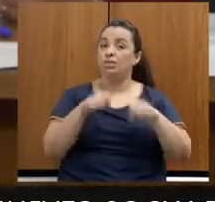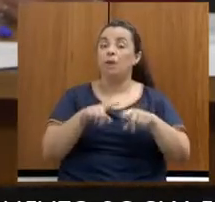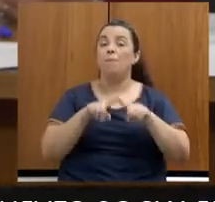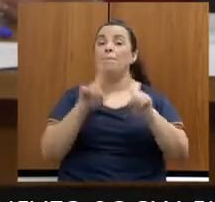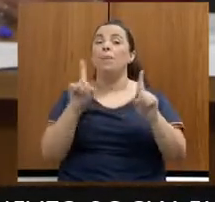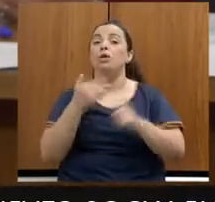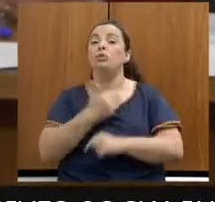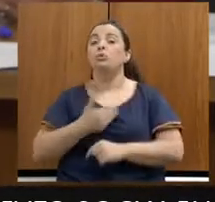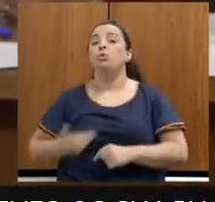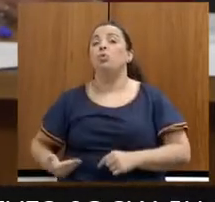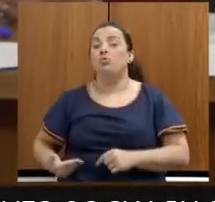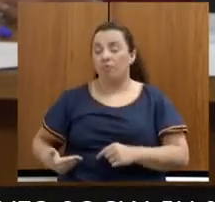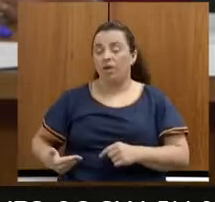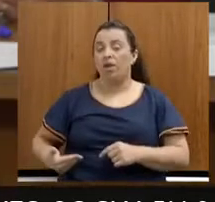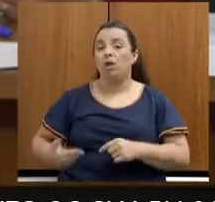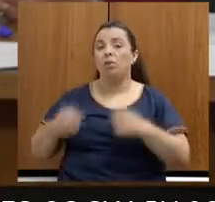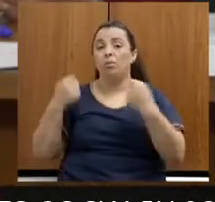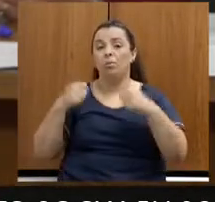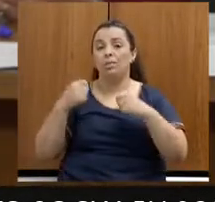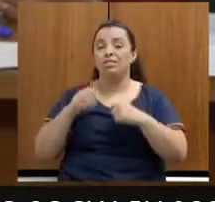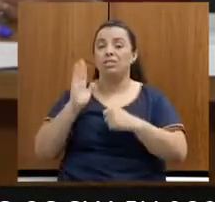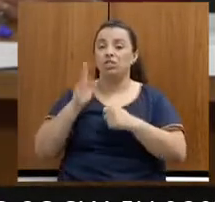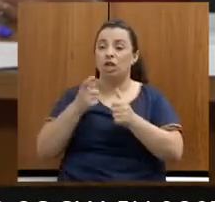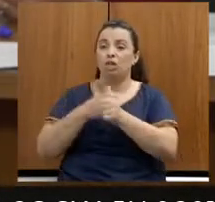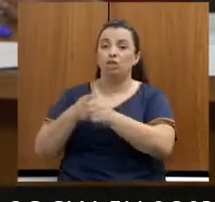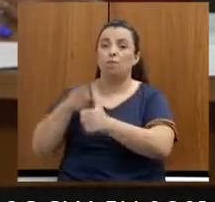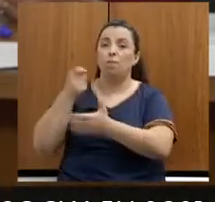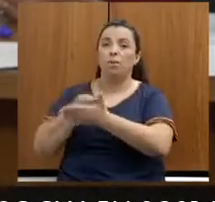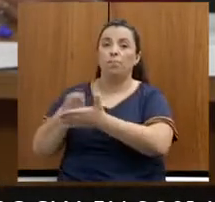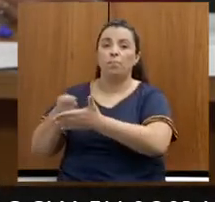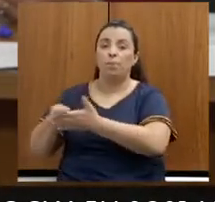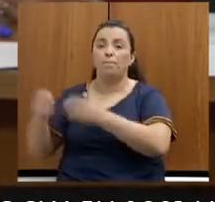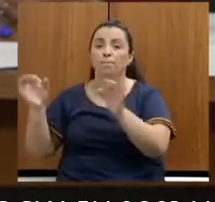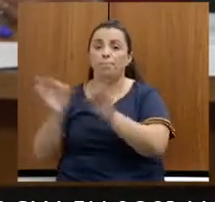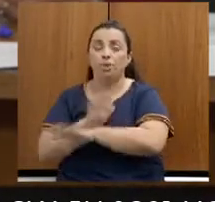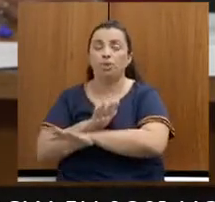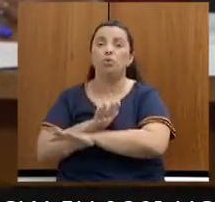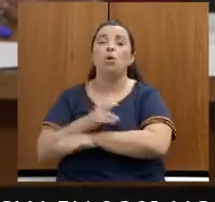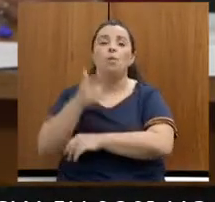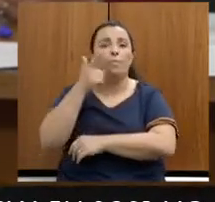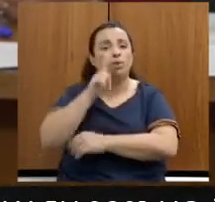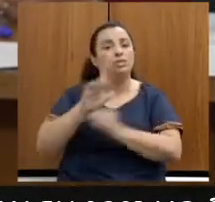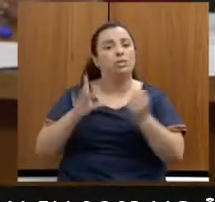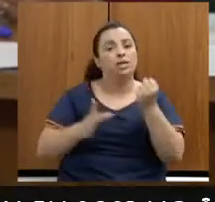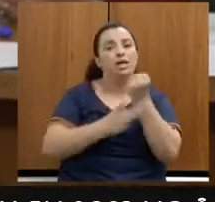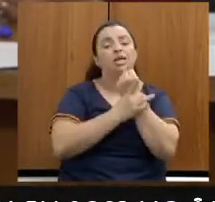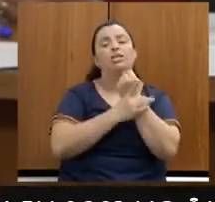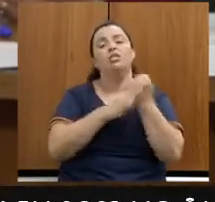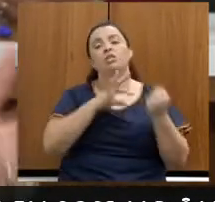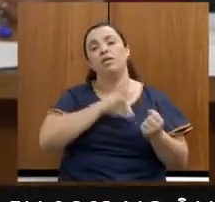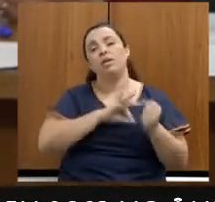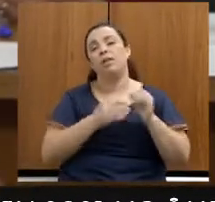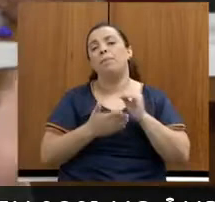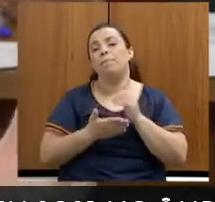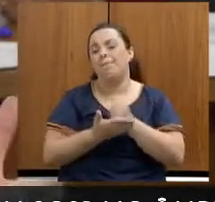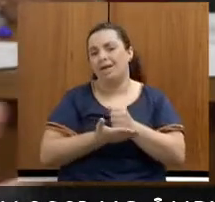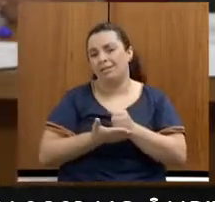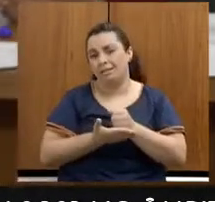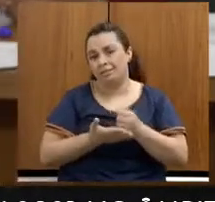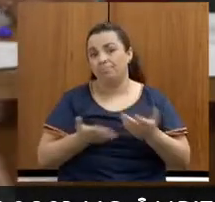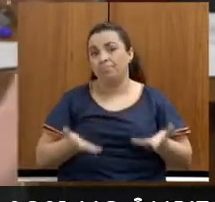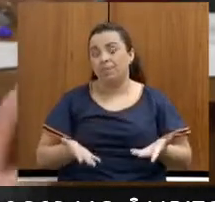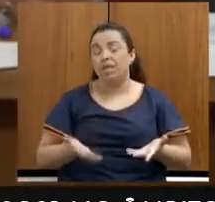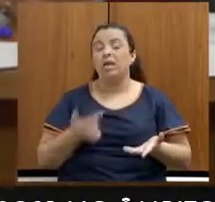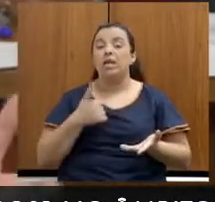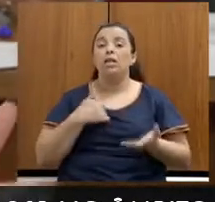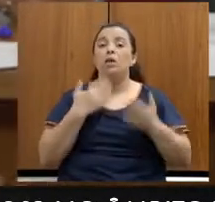saneado com as suas dívidas para que a gente possa garantir esta renda básica. Então, aqui eu peço, então,